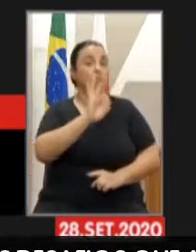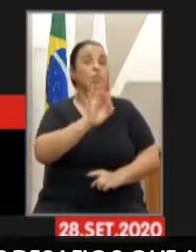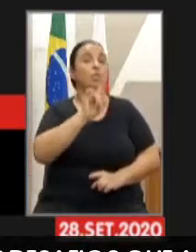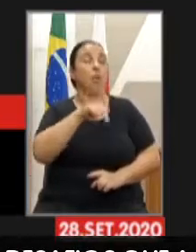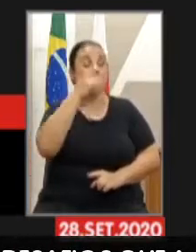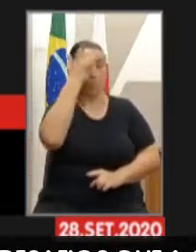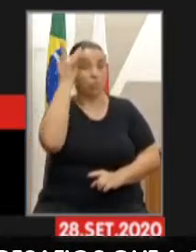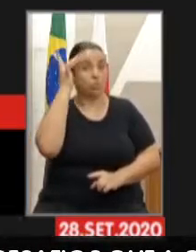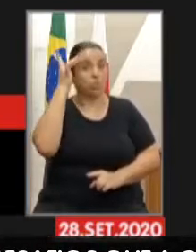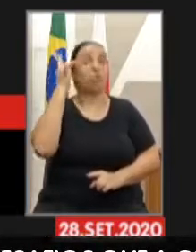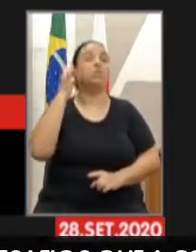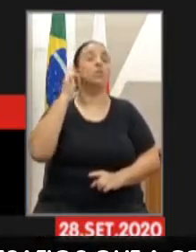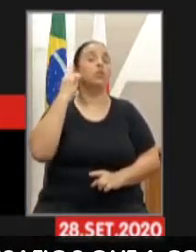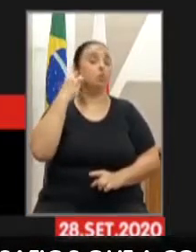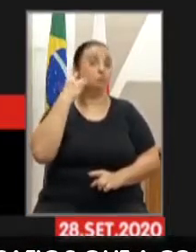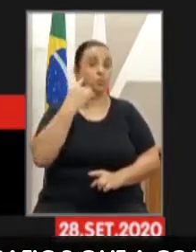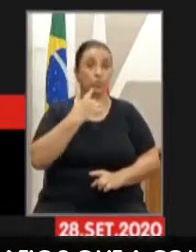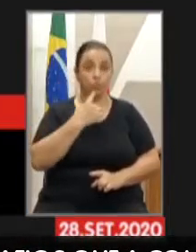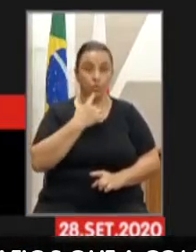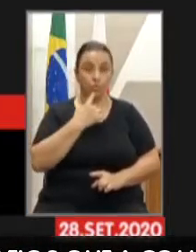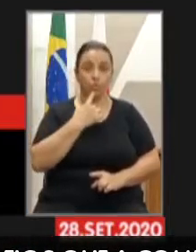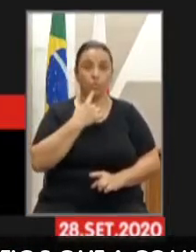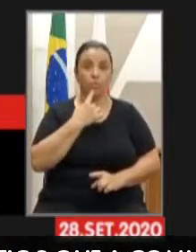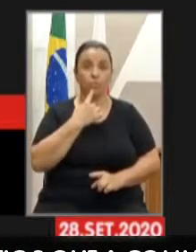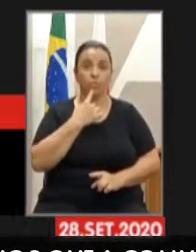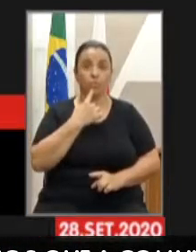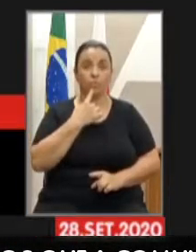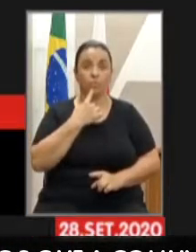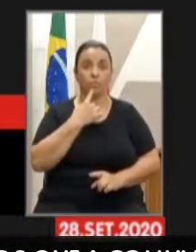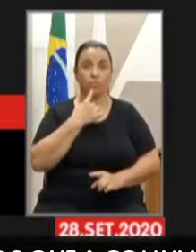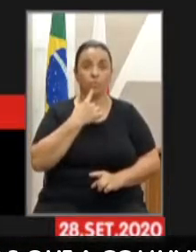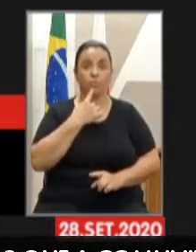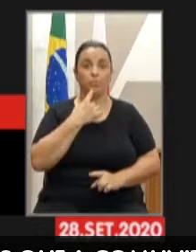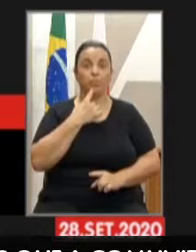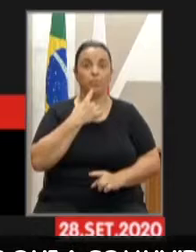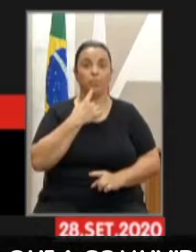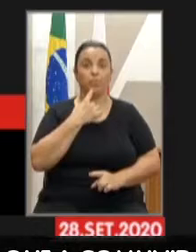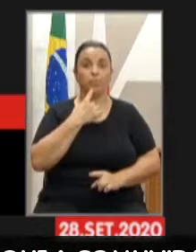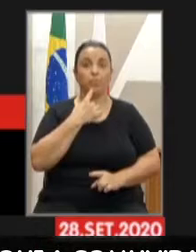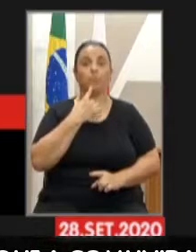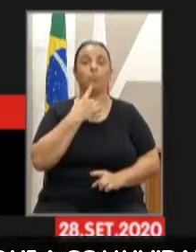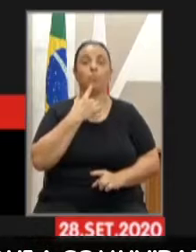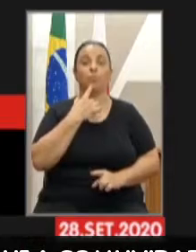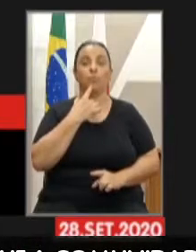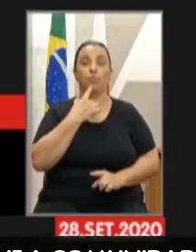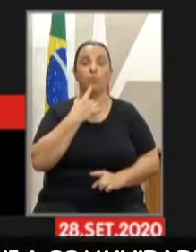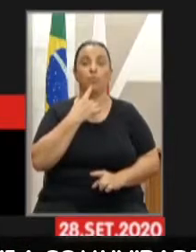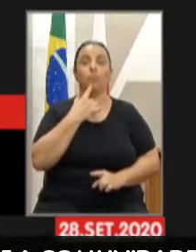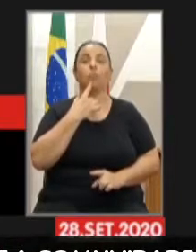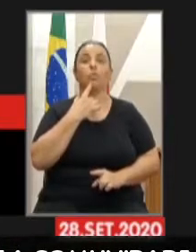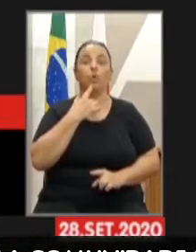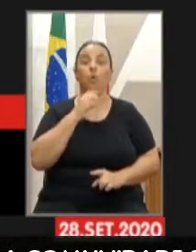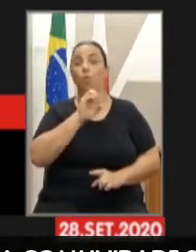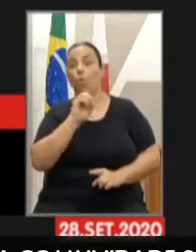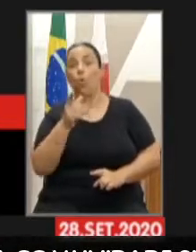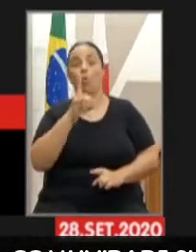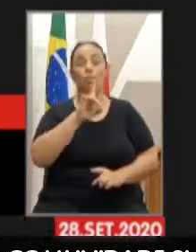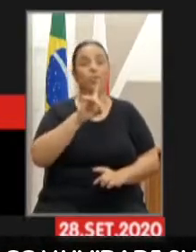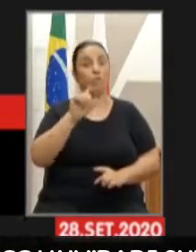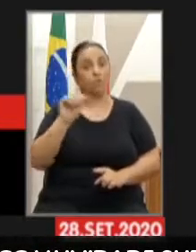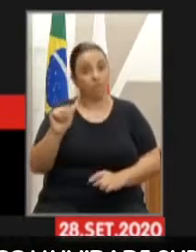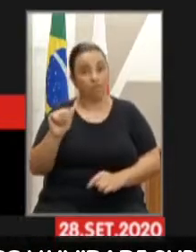O Rio de é o maior número de pessoas com deficiência auditiva, seguindo o